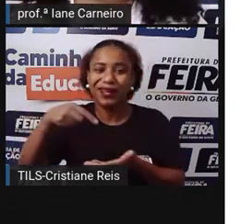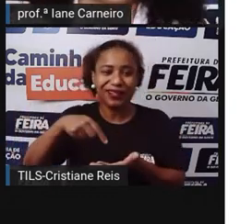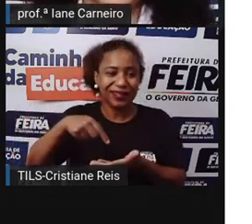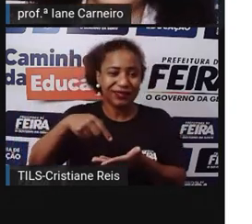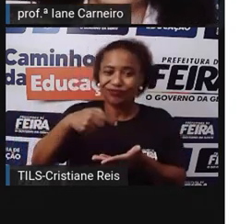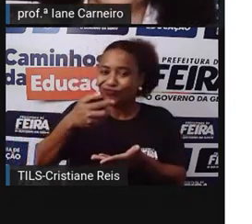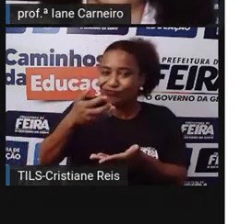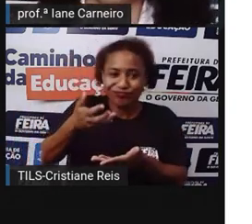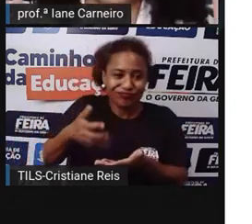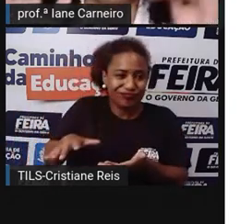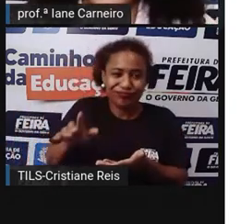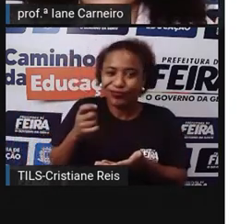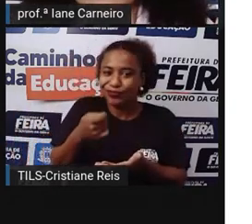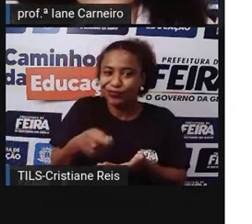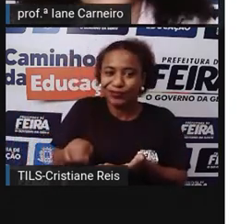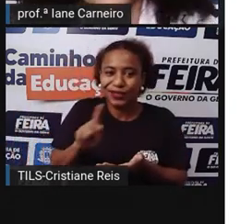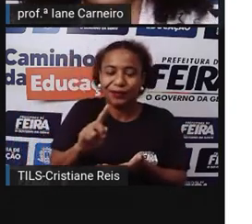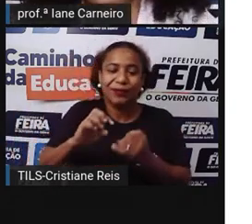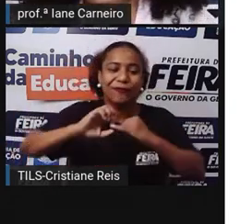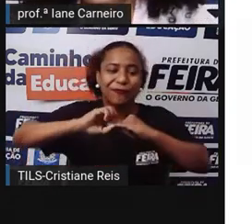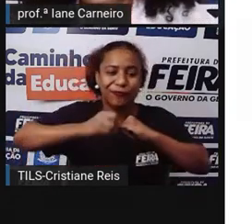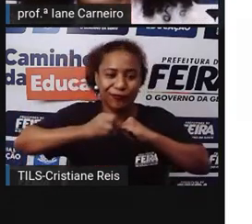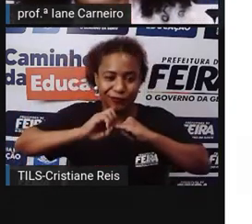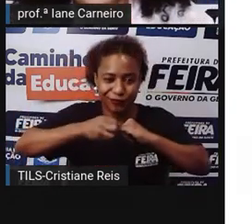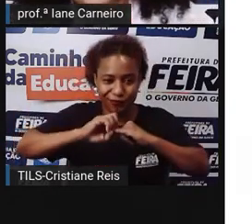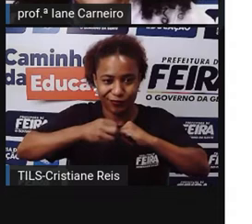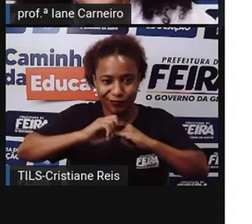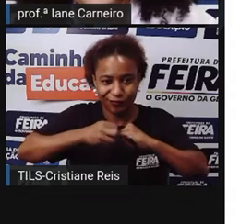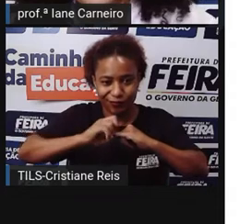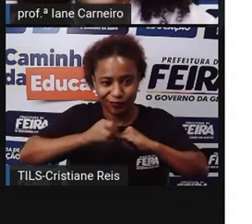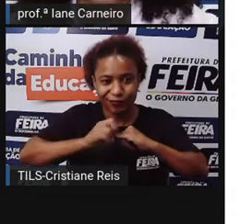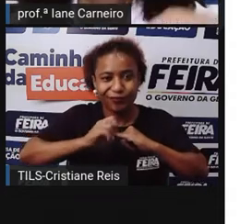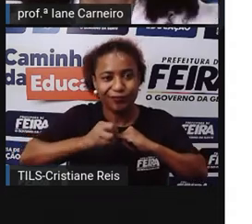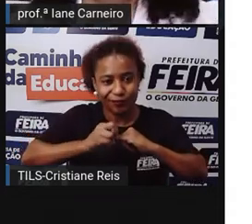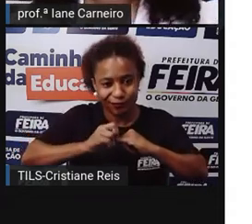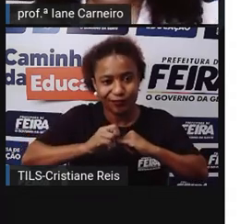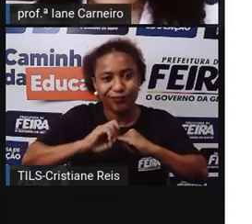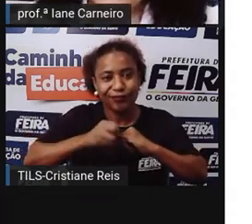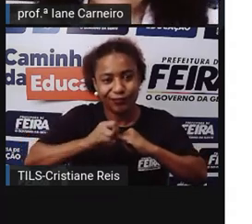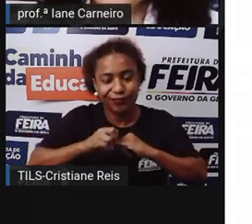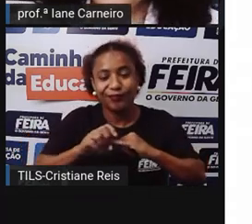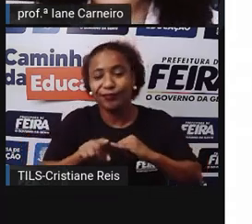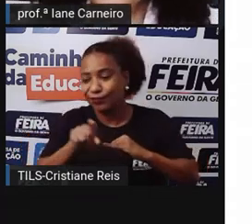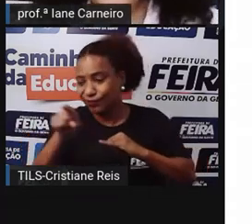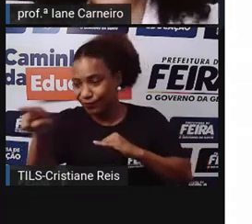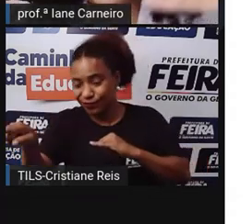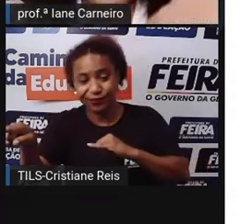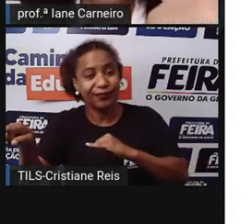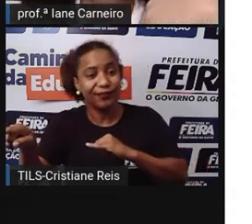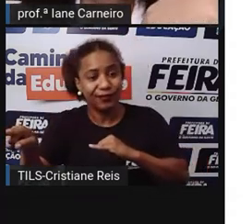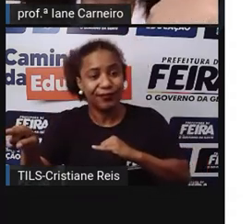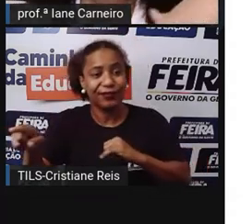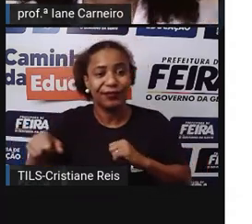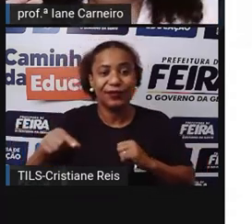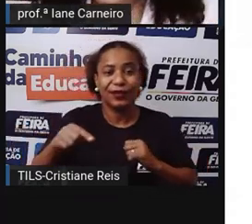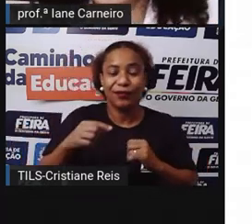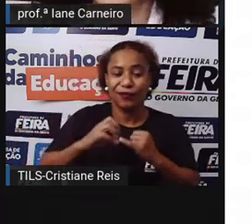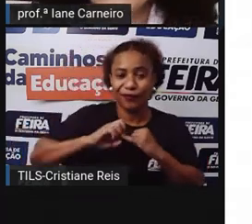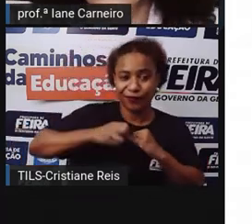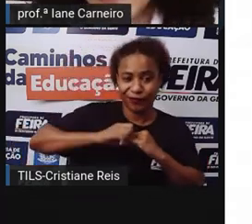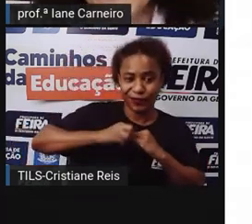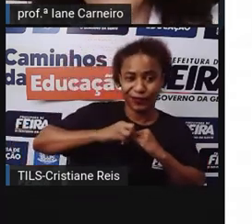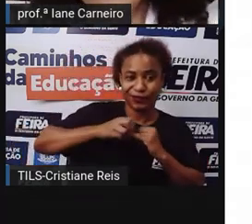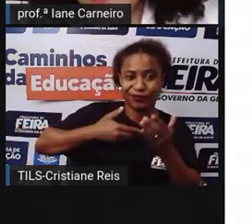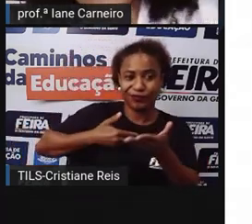Por exemplo Feijão Eu tinha o feijão Mas outra pessoa Precisava do meu feijão Mas eu não